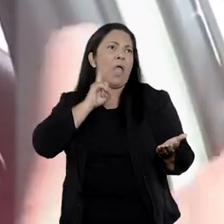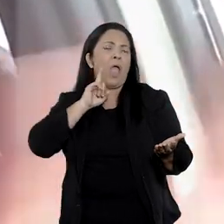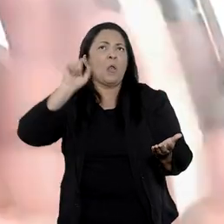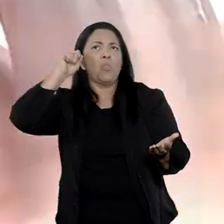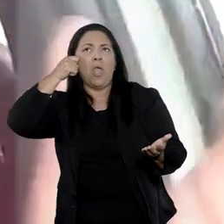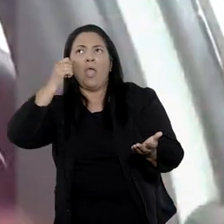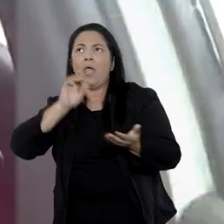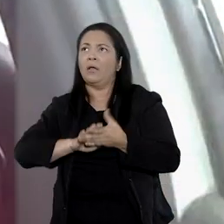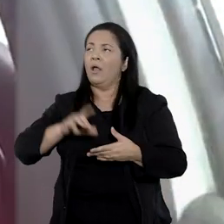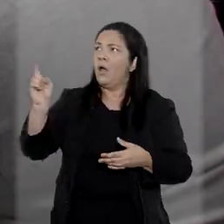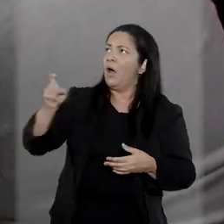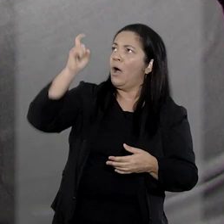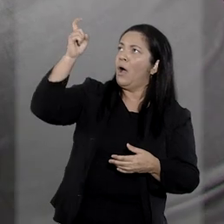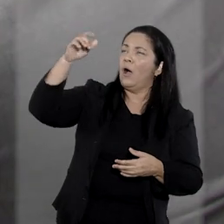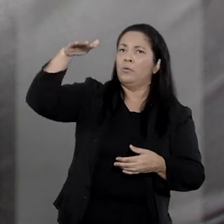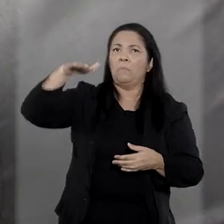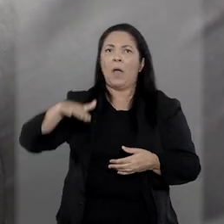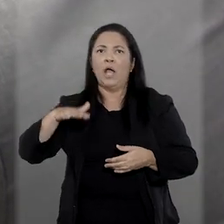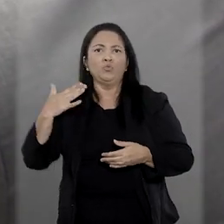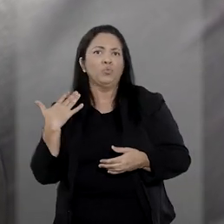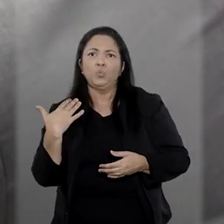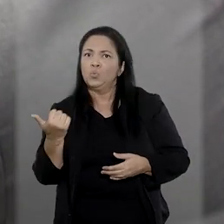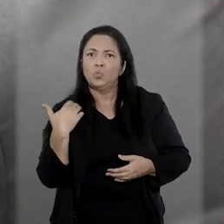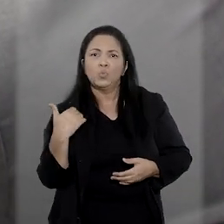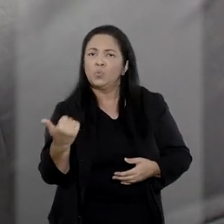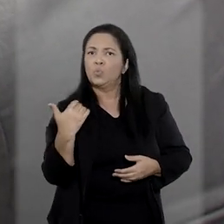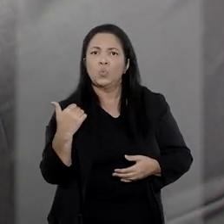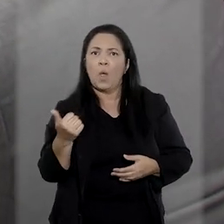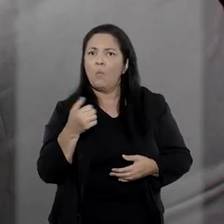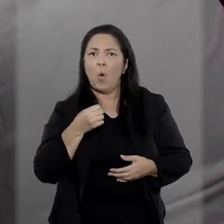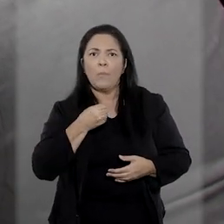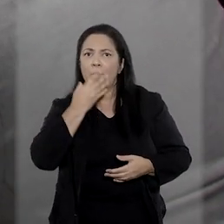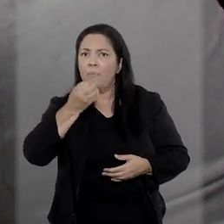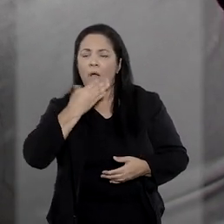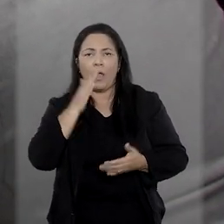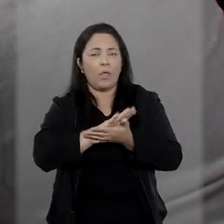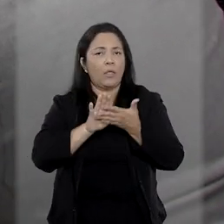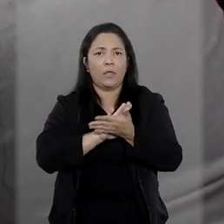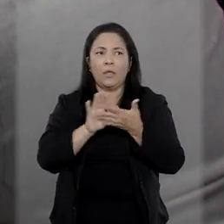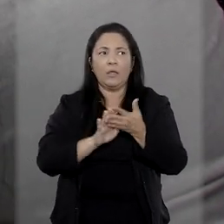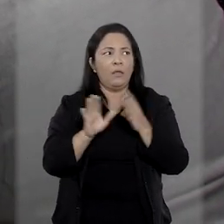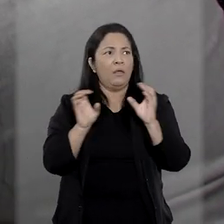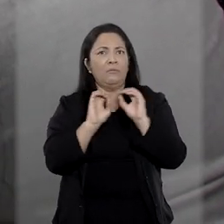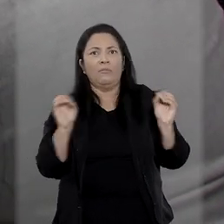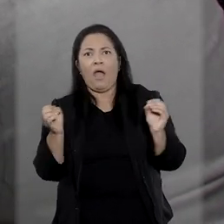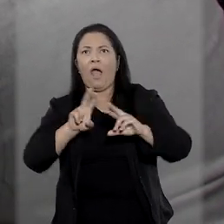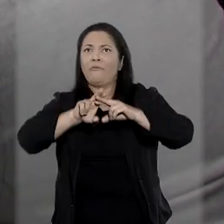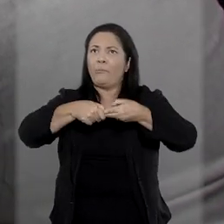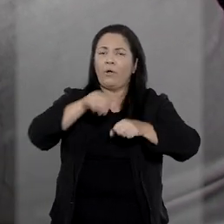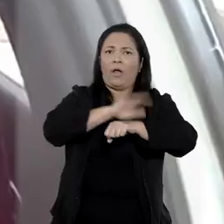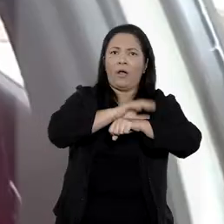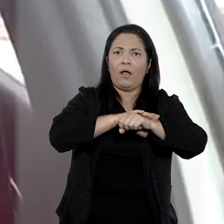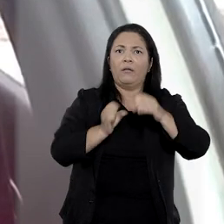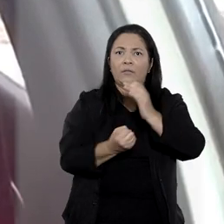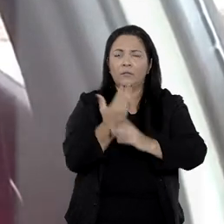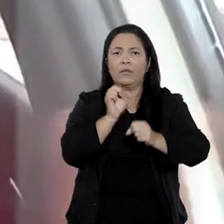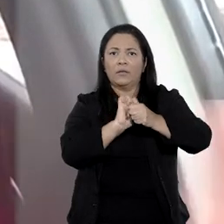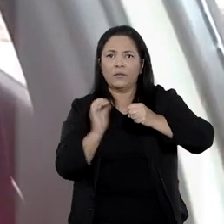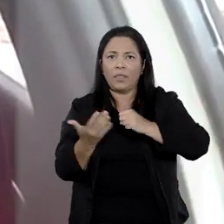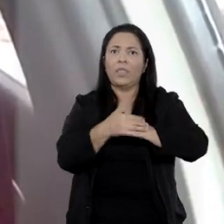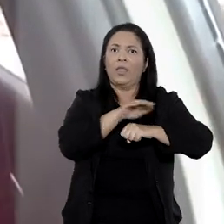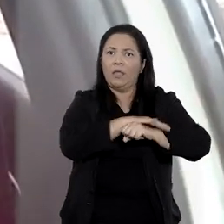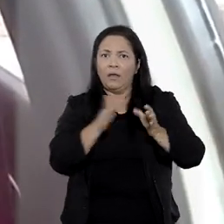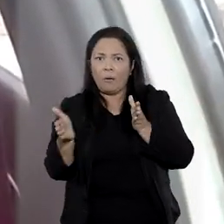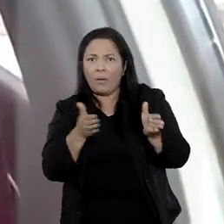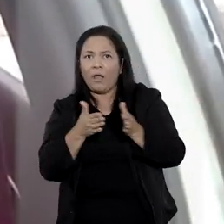era alta ou baixa. Nem chegaram muito a ouvir a gente, assim, só depois, assim. Também estava em pandemia e ficou meio